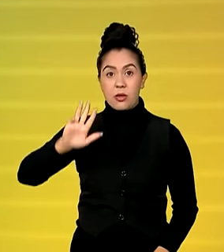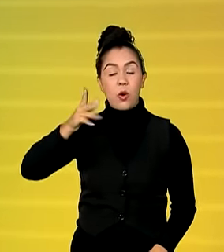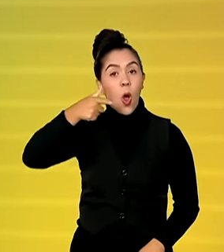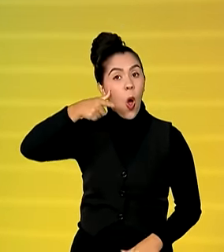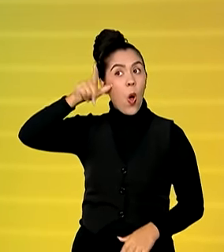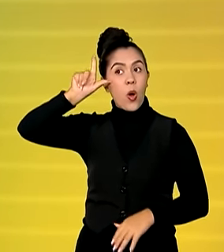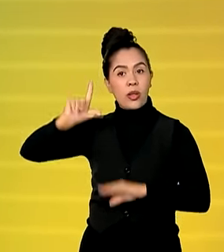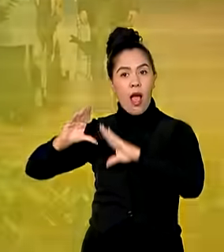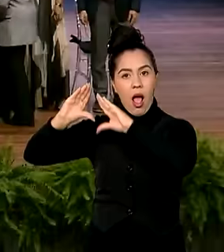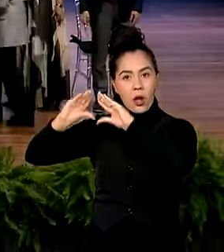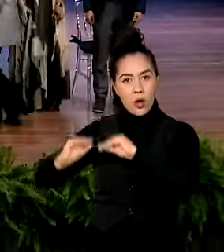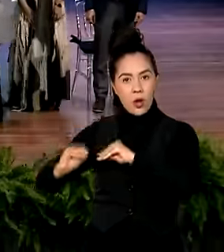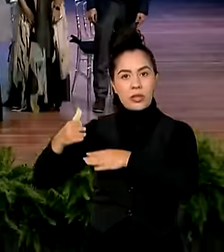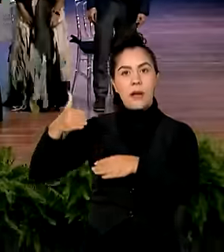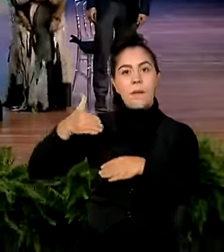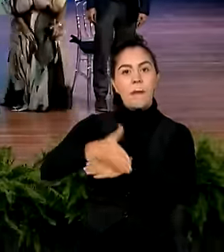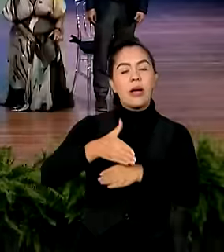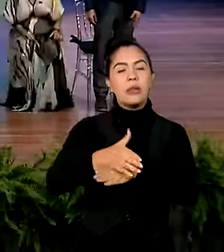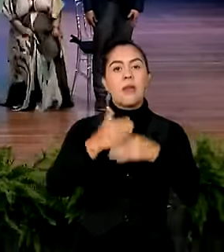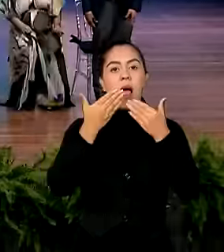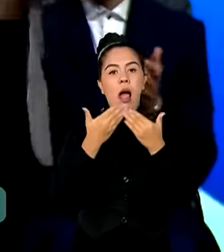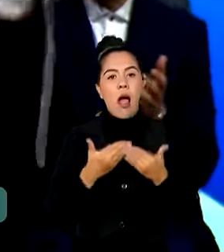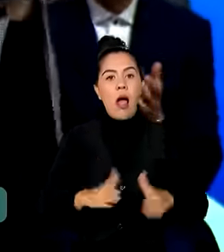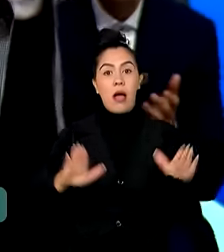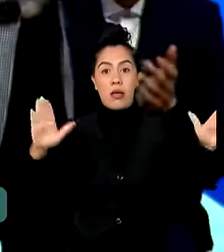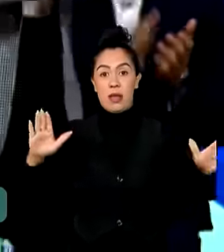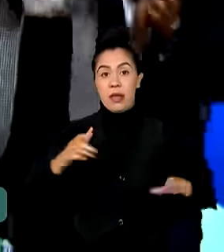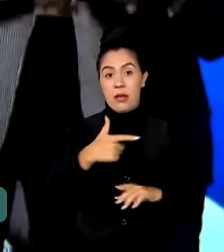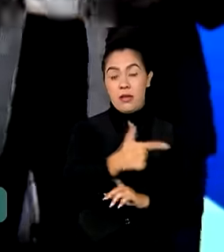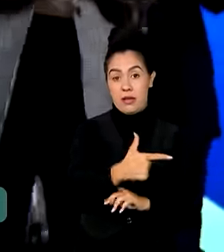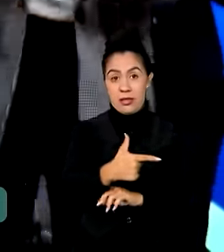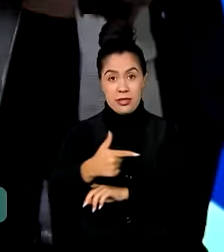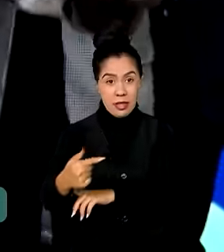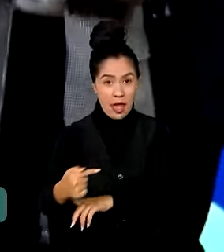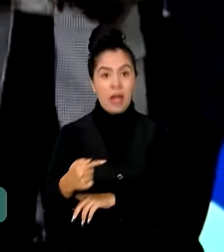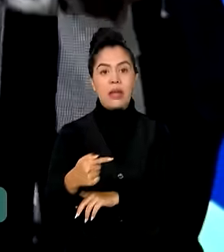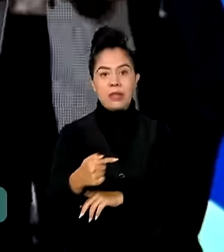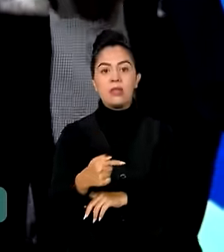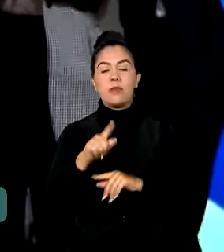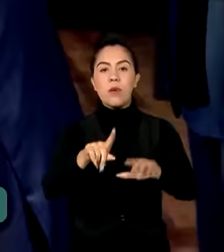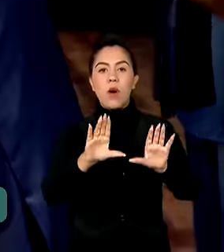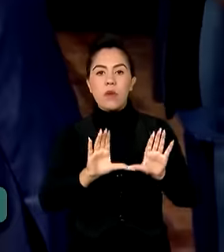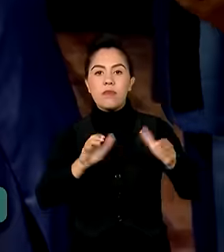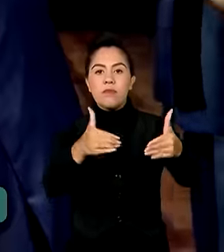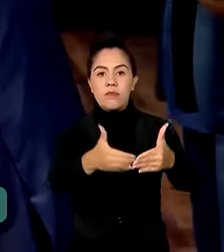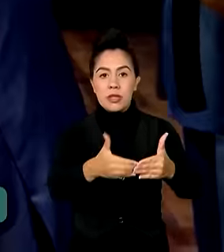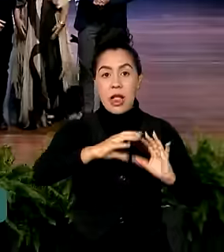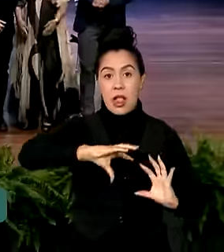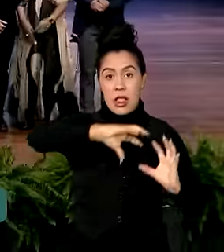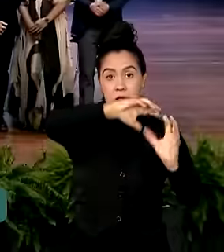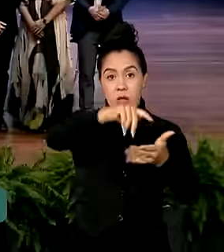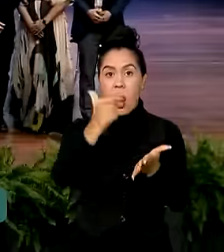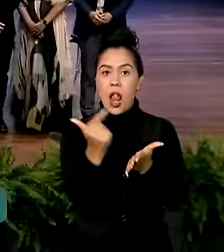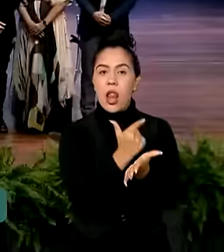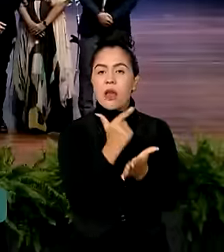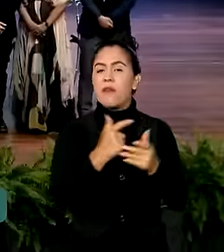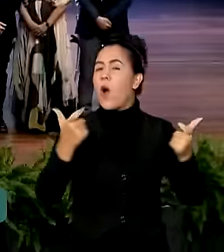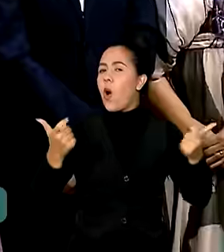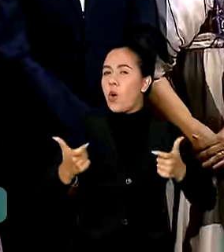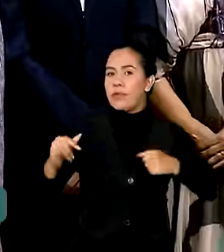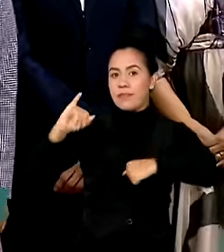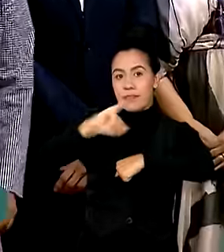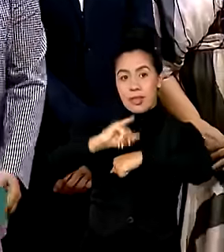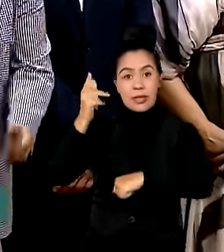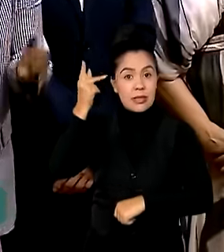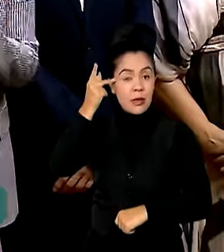noite da abertura da 27ª Bienal Internacional do Livro de São Paulo. Durante a cerimônia, Lula assinou o